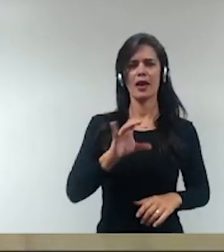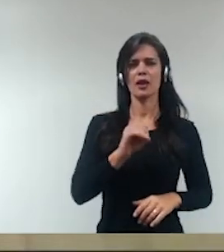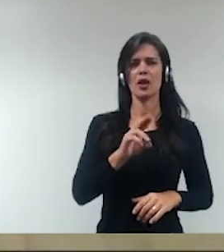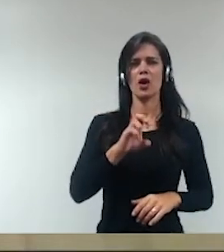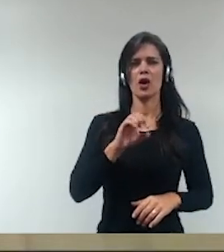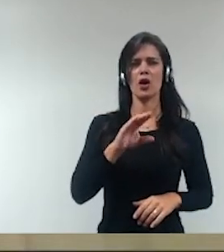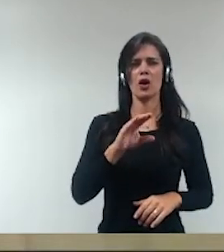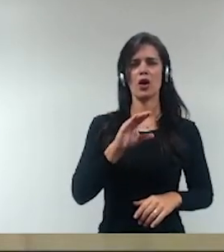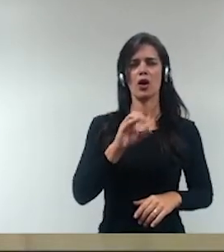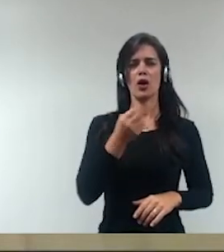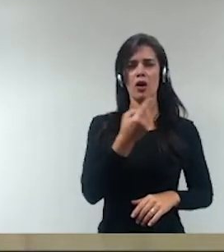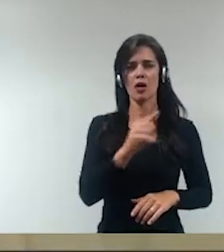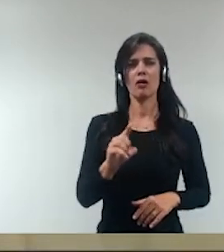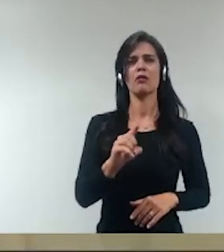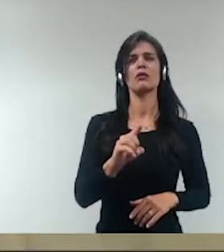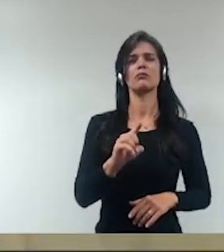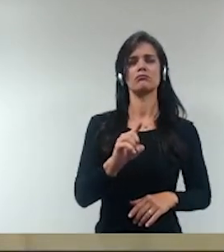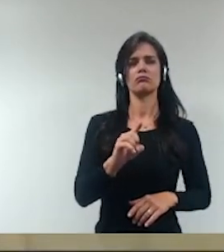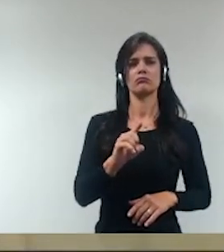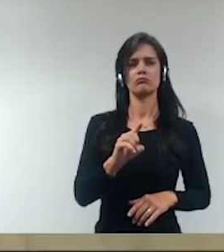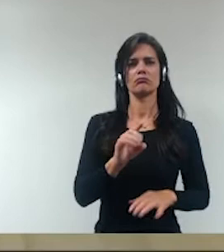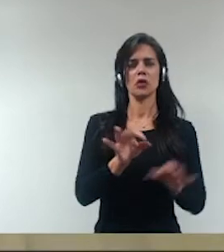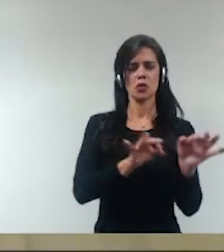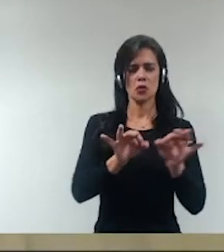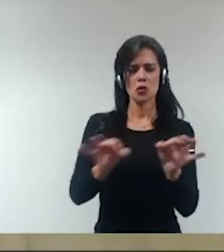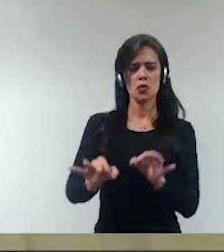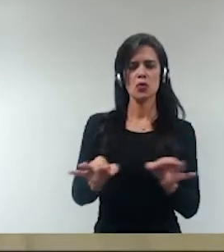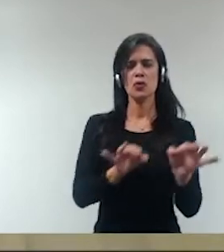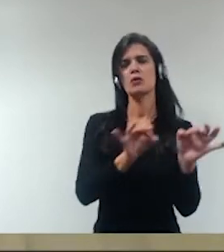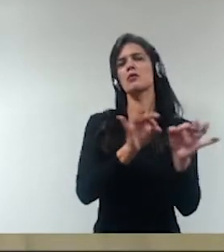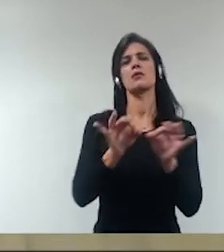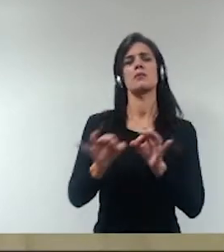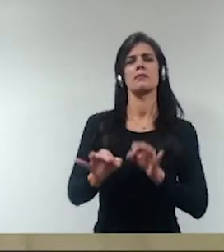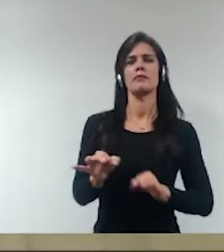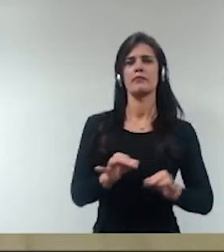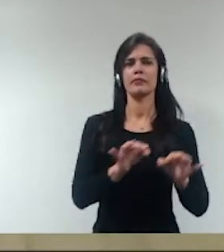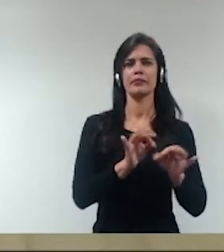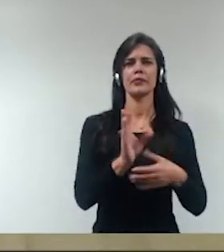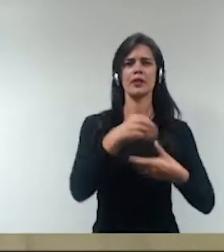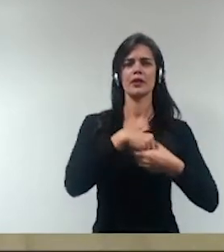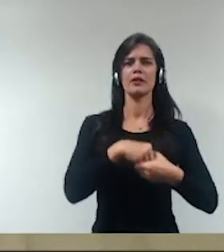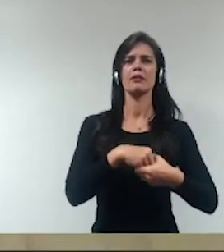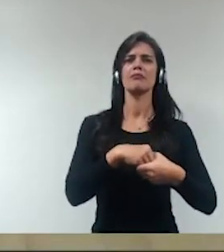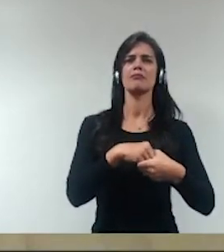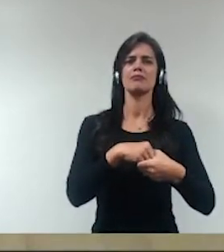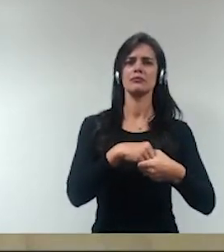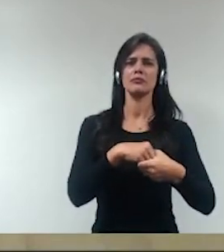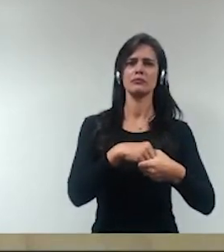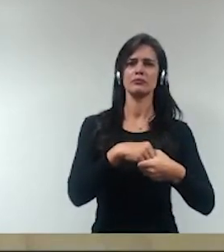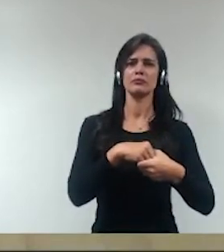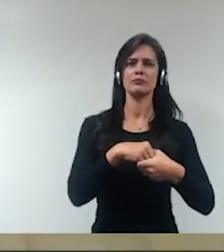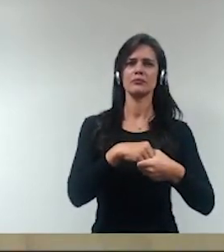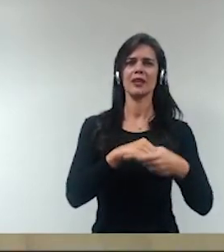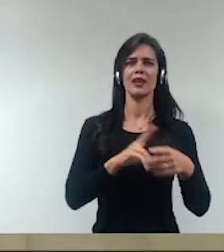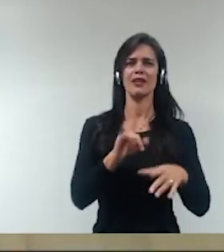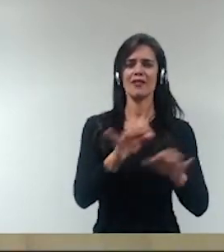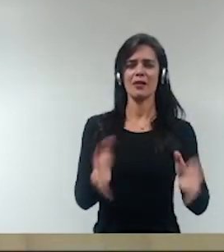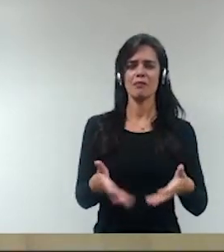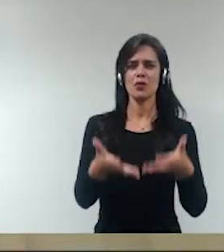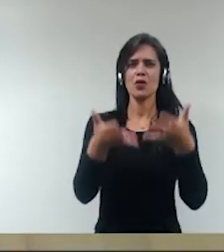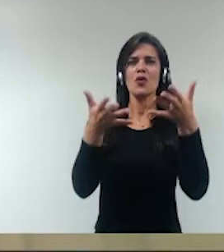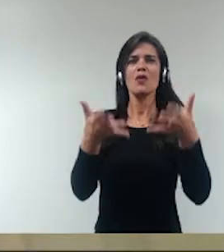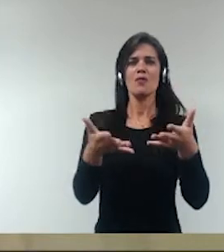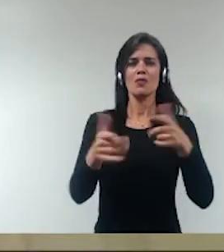administração pública, que abarcando um conjunto de mecanismos e procedimentos setoriais destinados a promover uma eficácia,